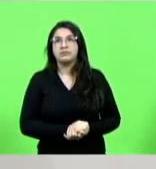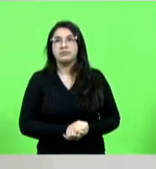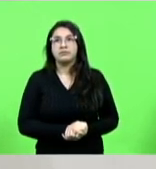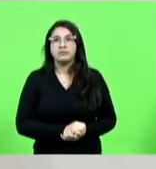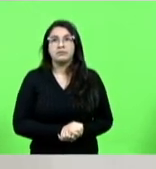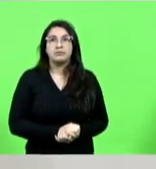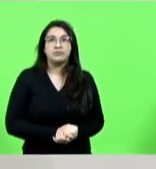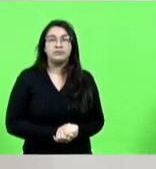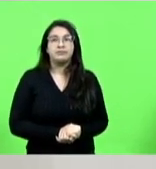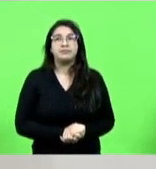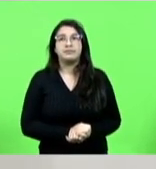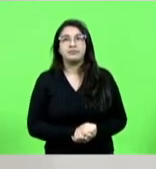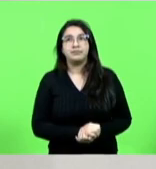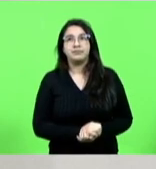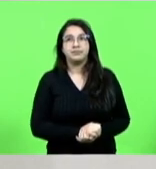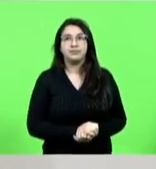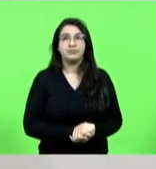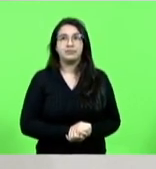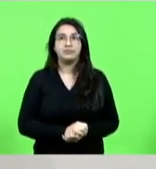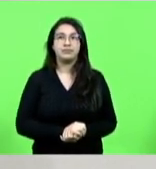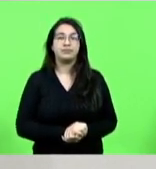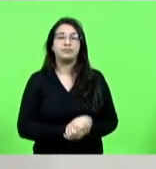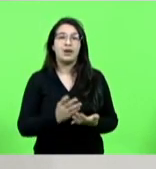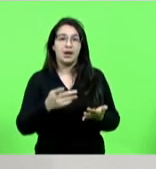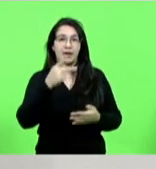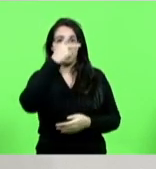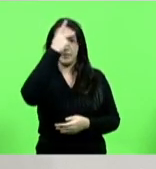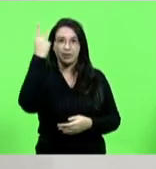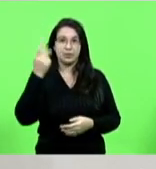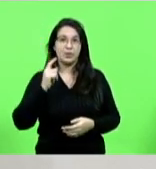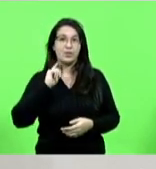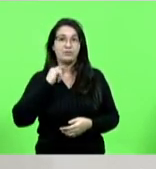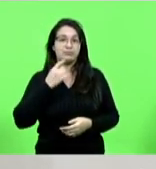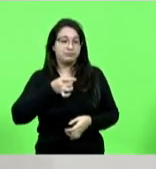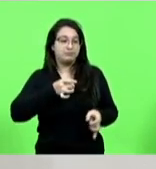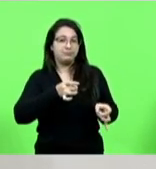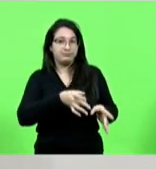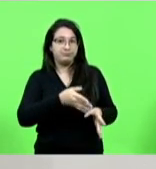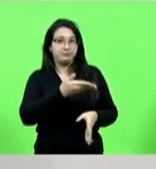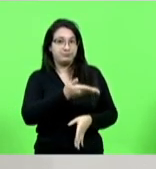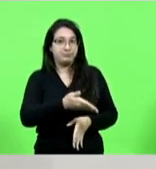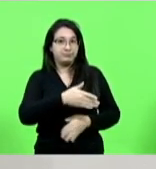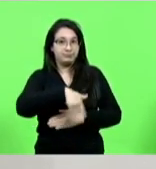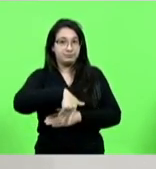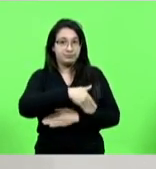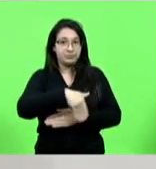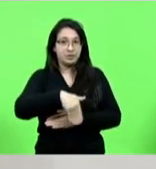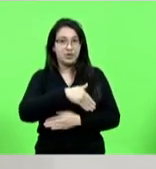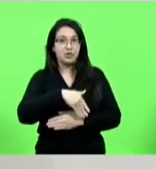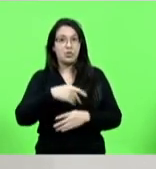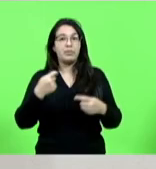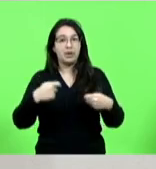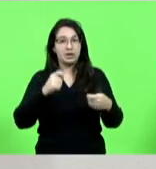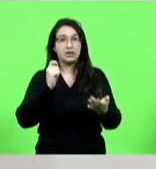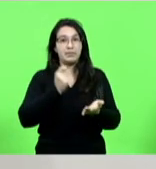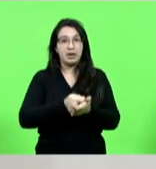vai multar a pessoa que joga lixo no chão agora quando as pessoas os brasileiros vão para a Europa se